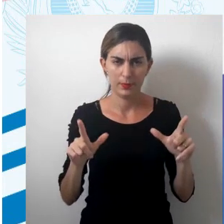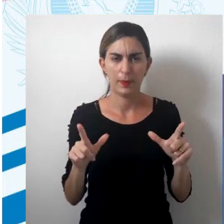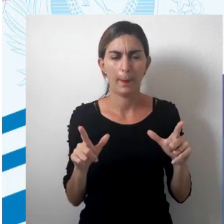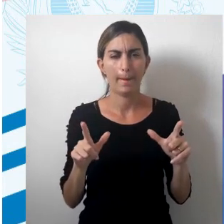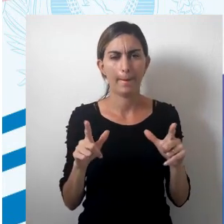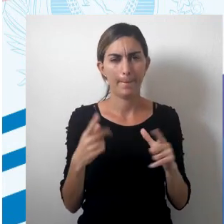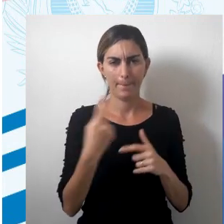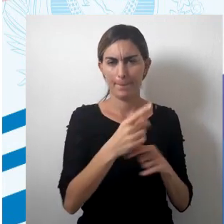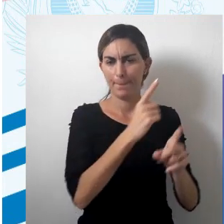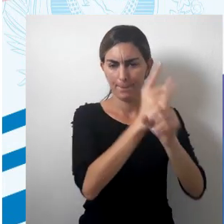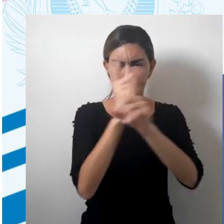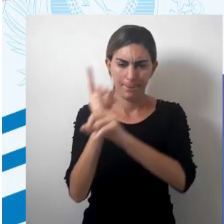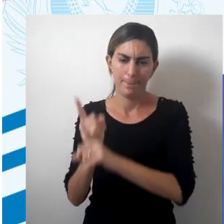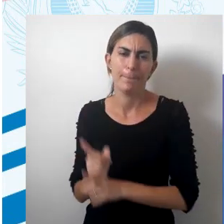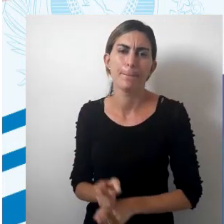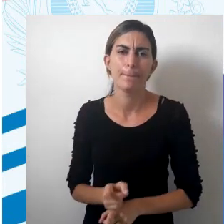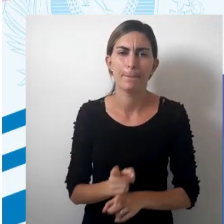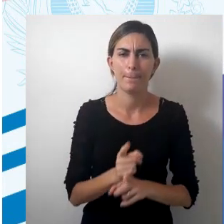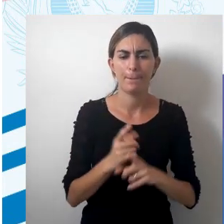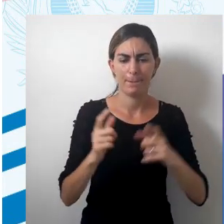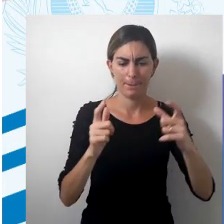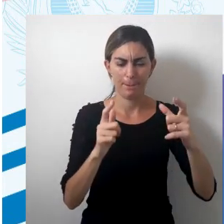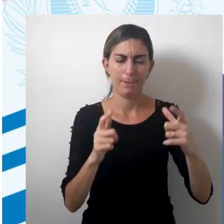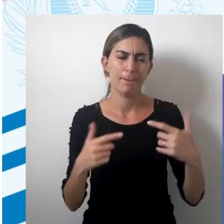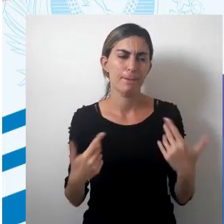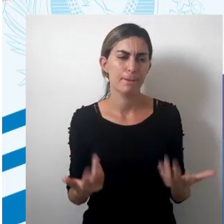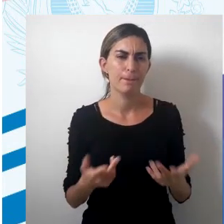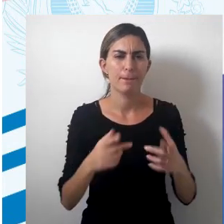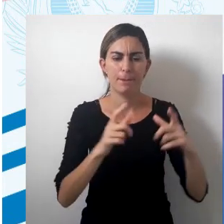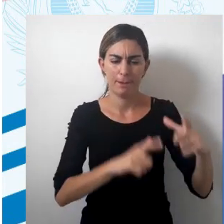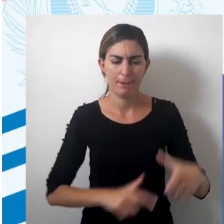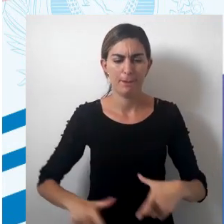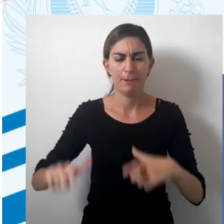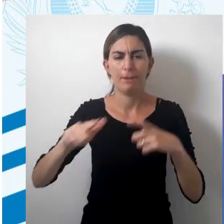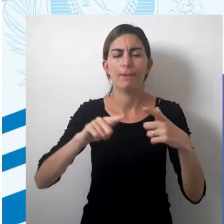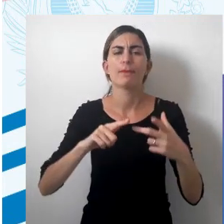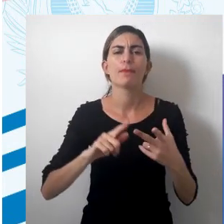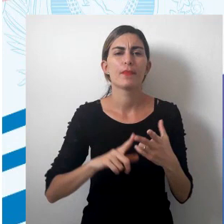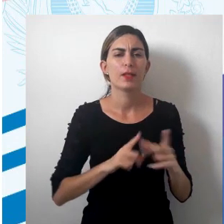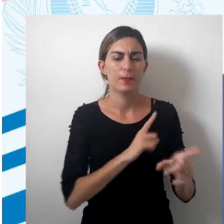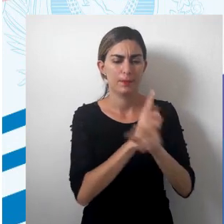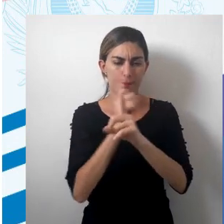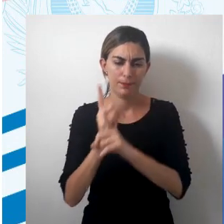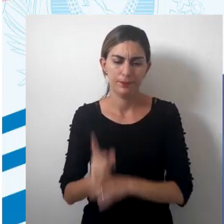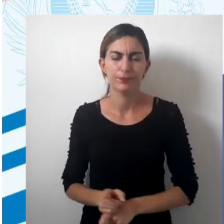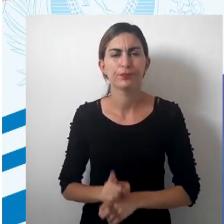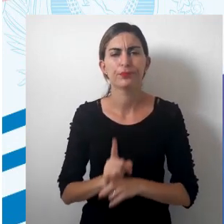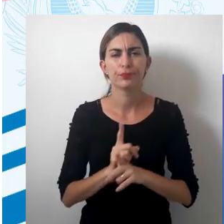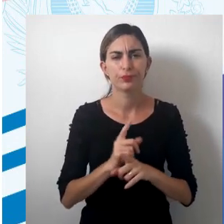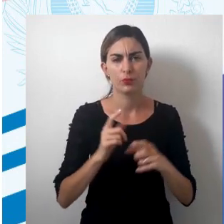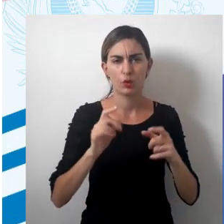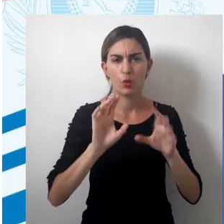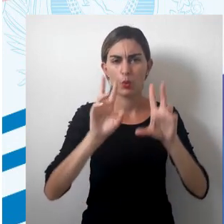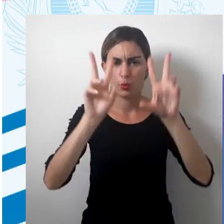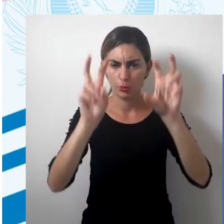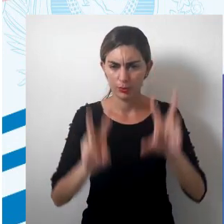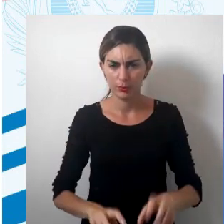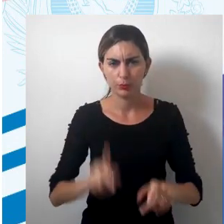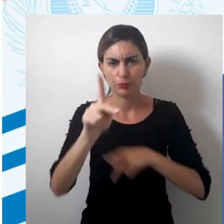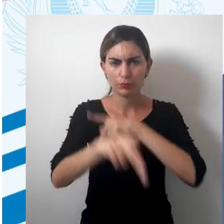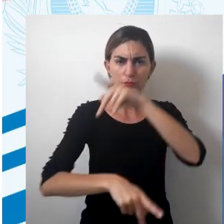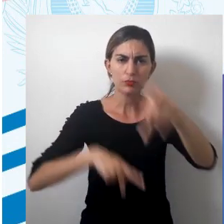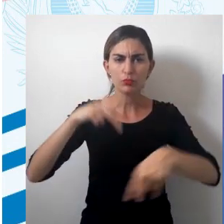identificando massas continentais, identificando conteúdos